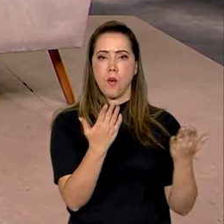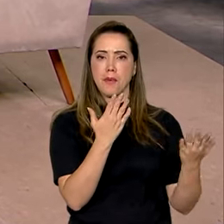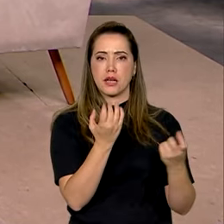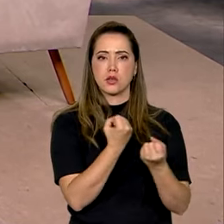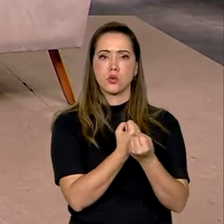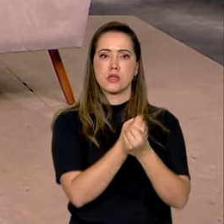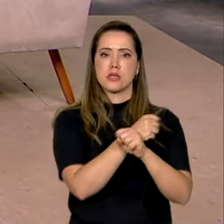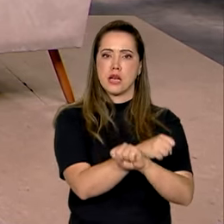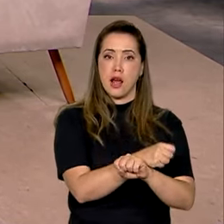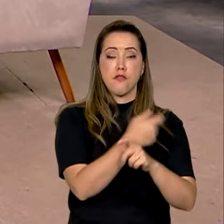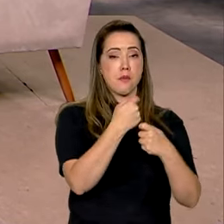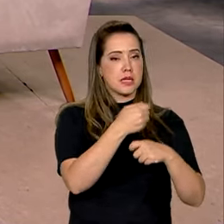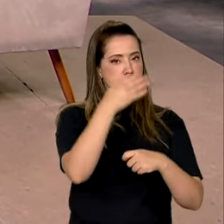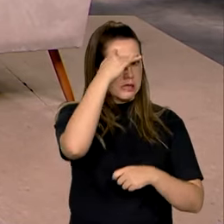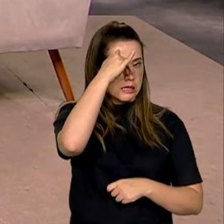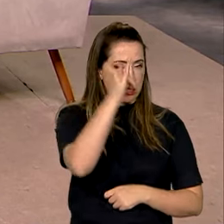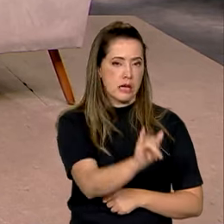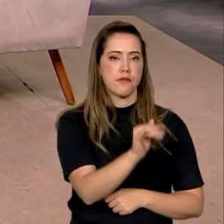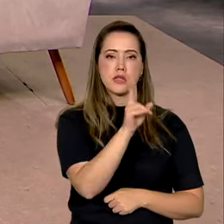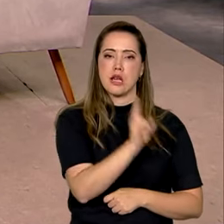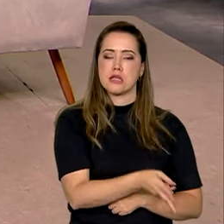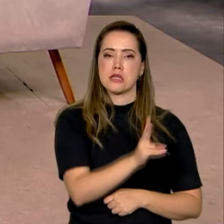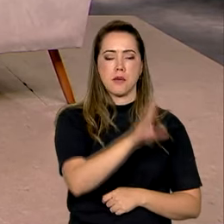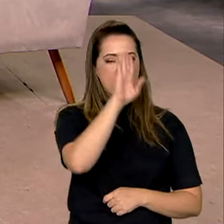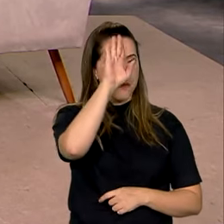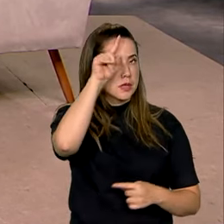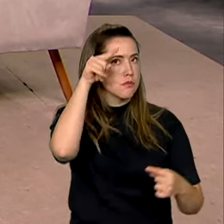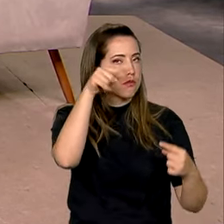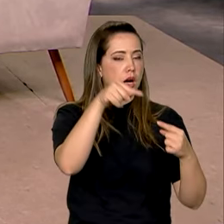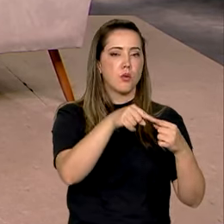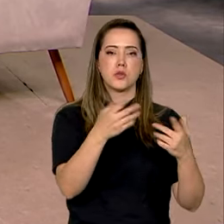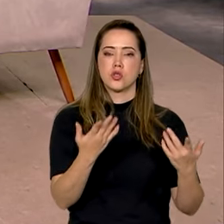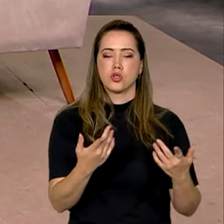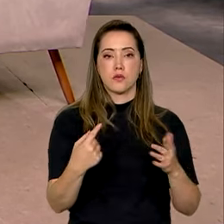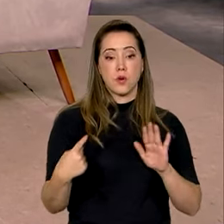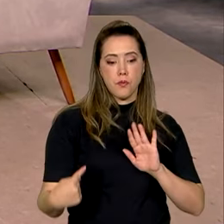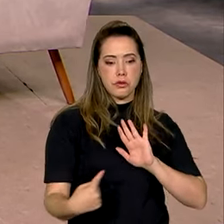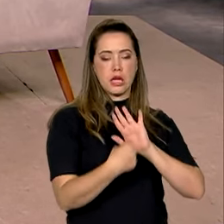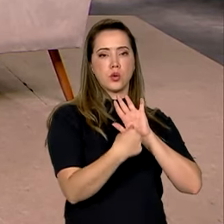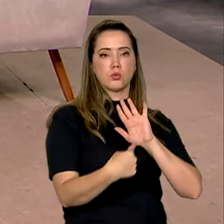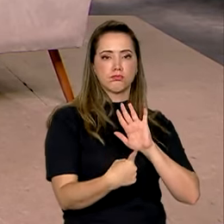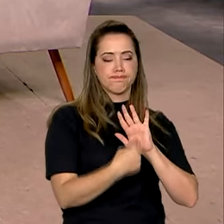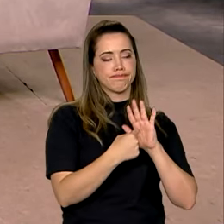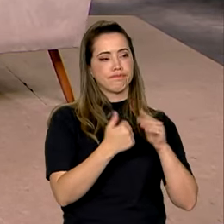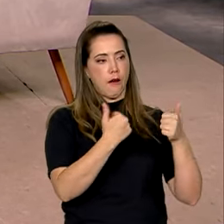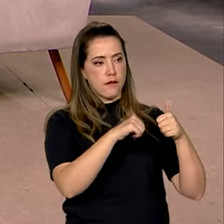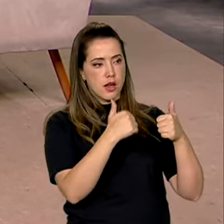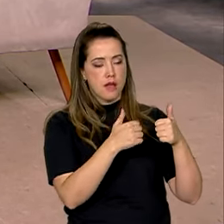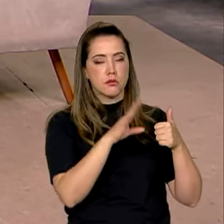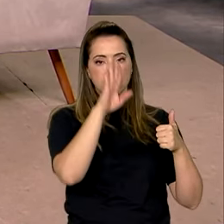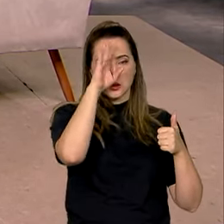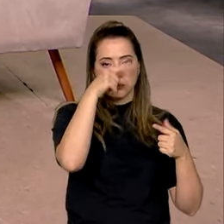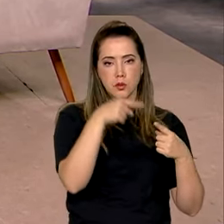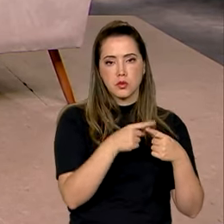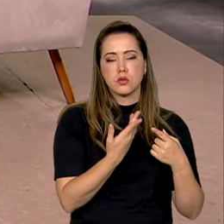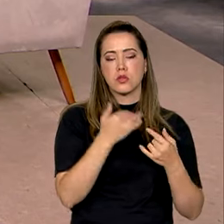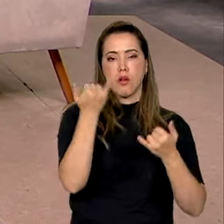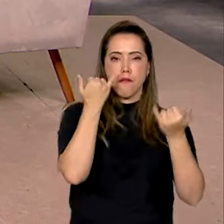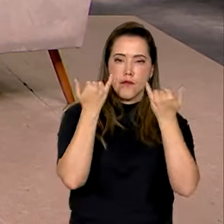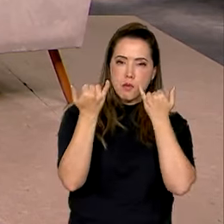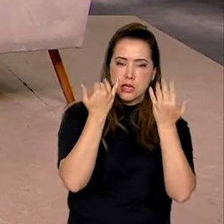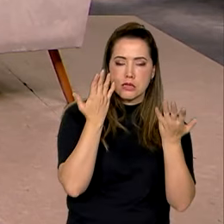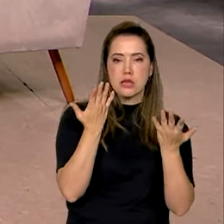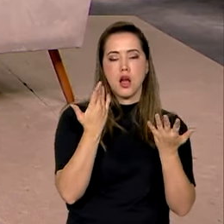prioritário. Então, as demandas e denúncias que se referem ao combate ao trabalho escravo são tratadas com prioridade. Então, há um investimento em formação dos